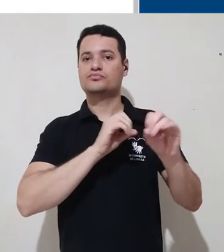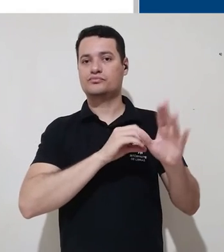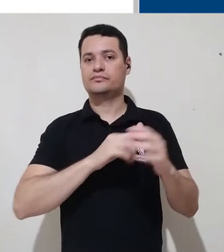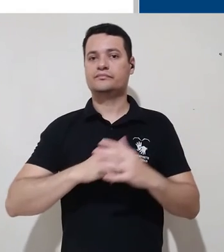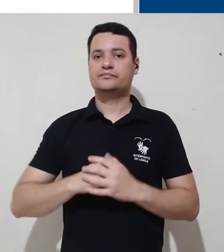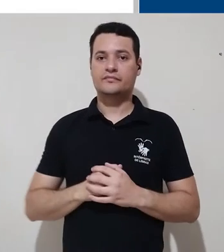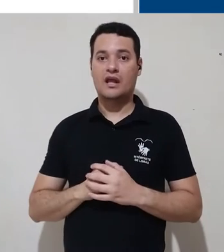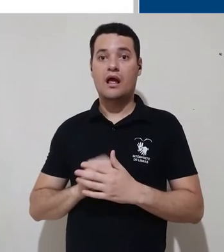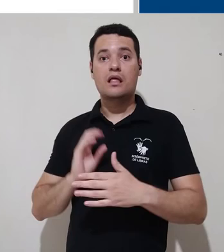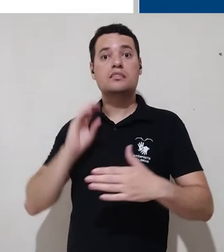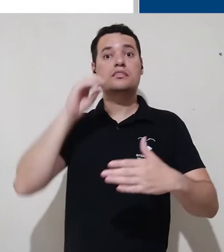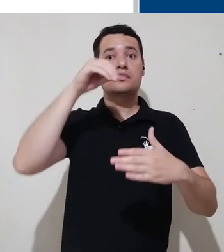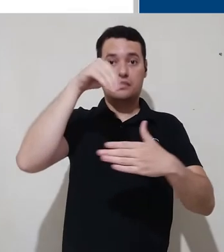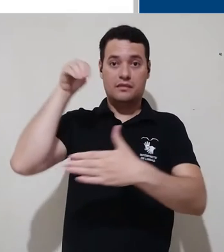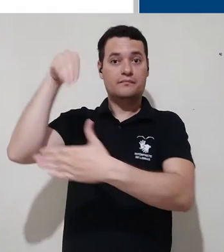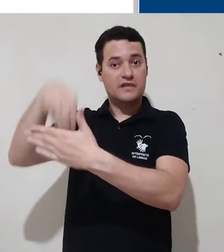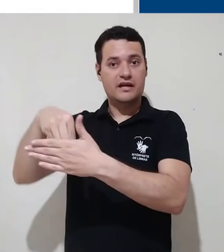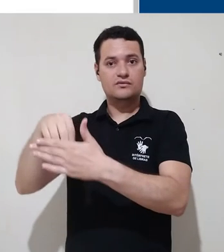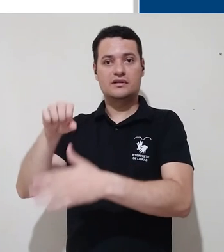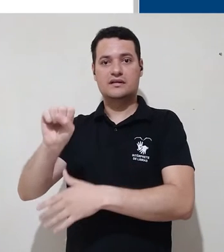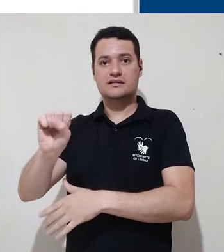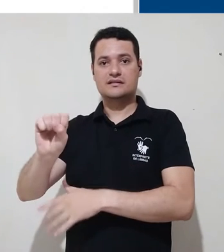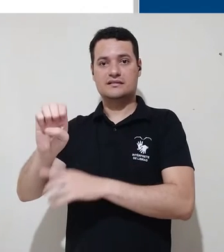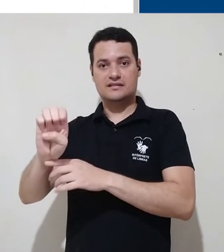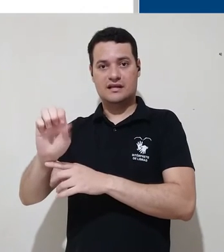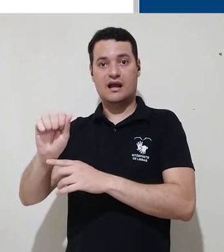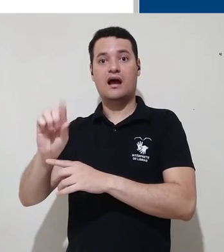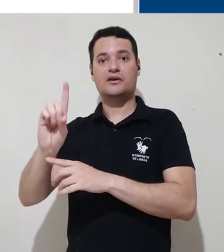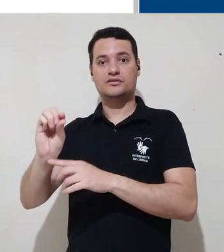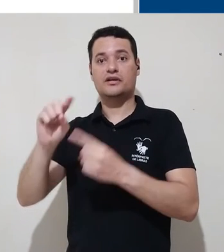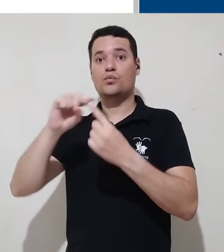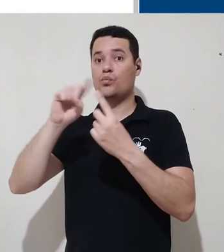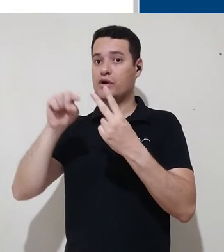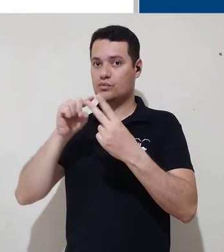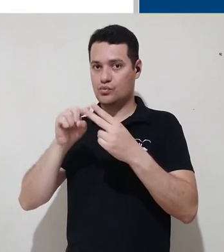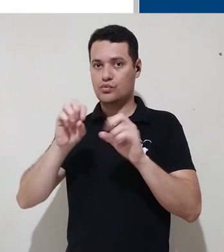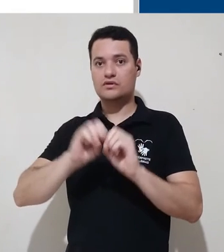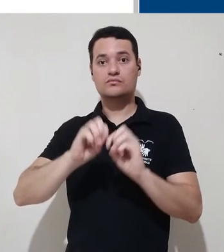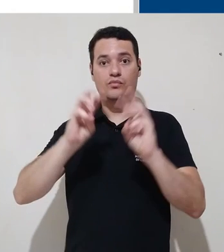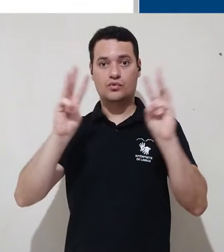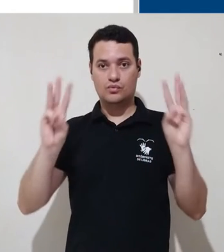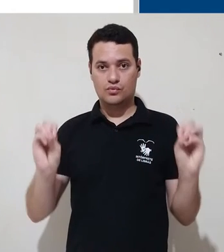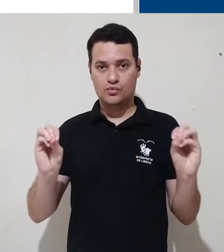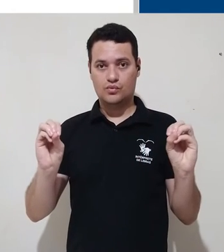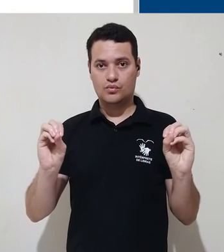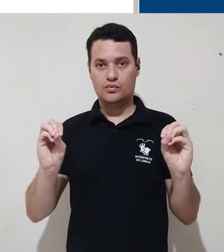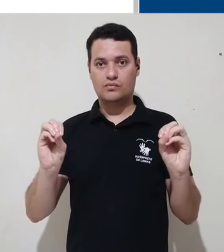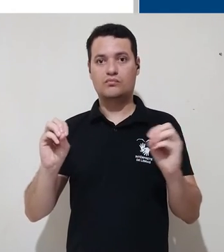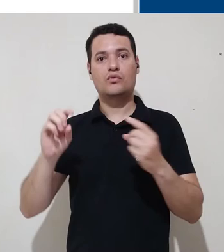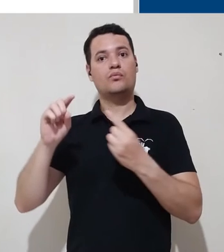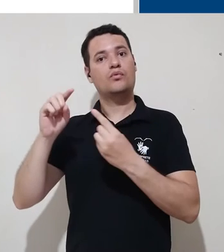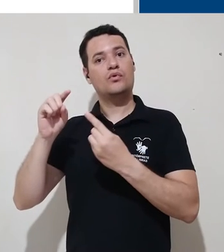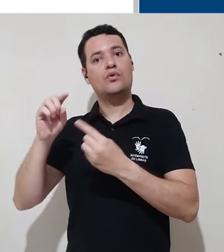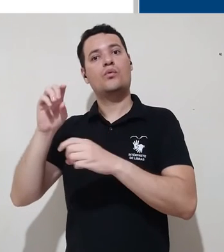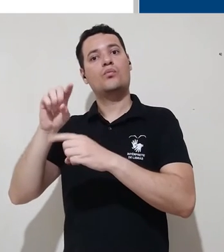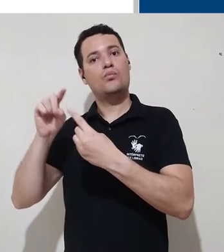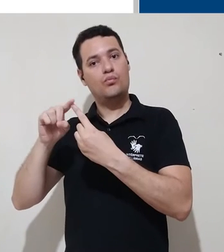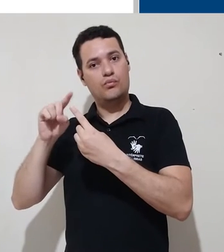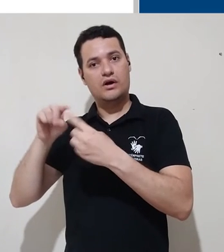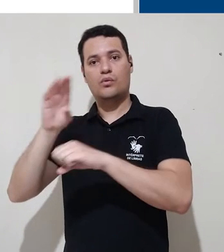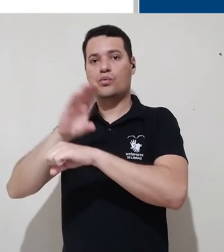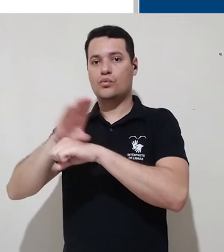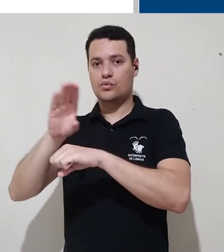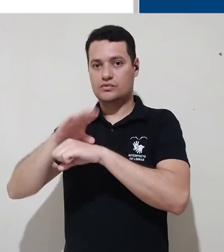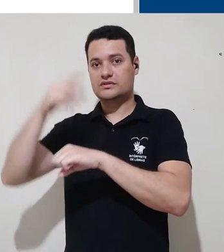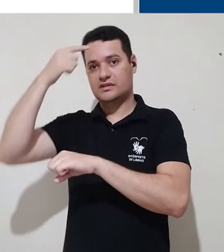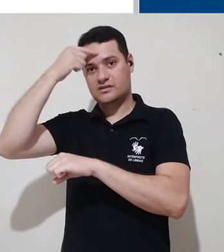Dentro da SEAD, nós temos duas plataformas Moodle, uma para os cursos de graduação e uma